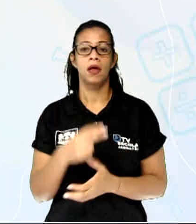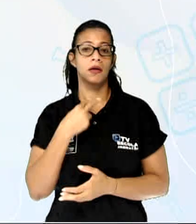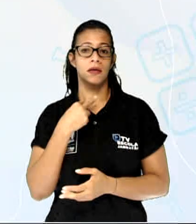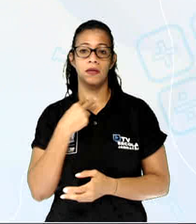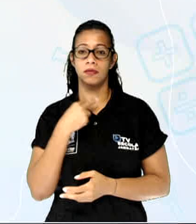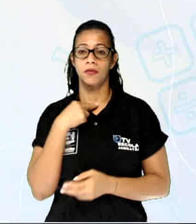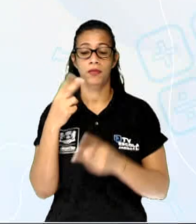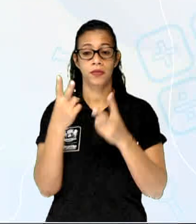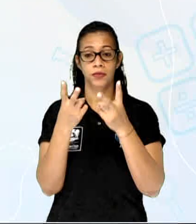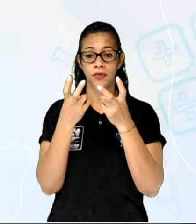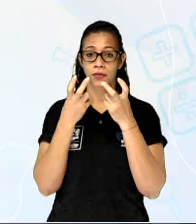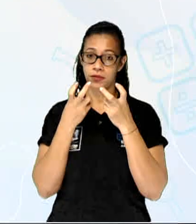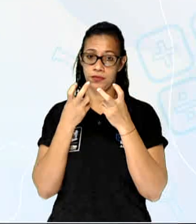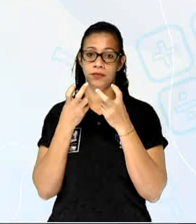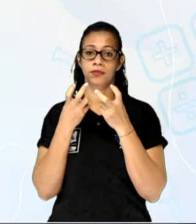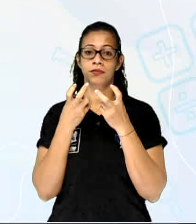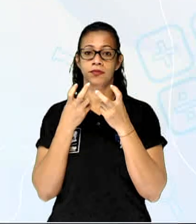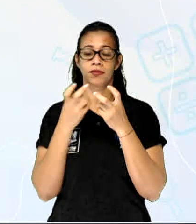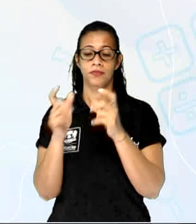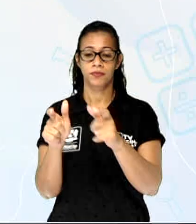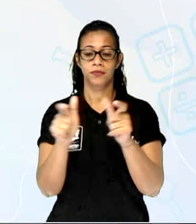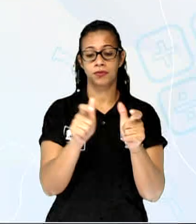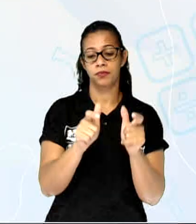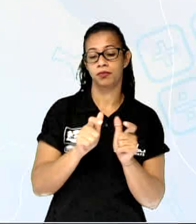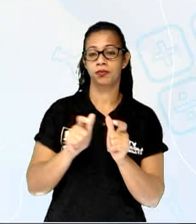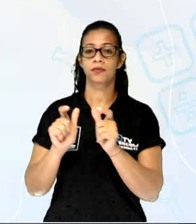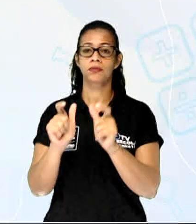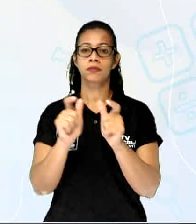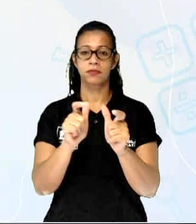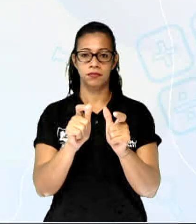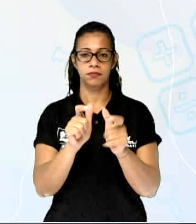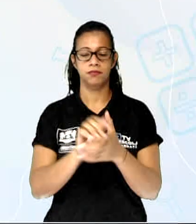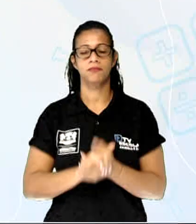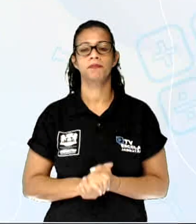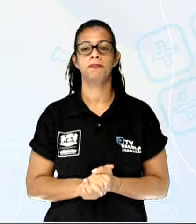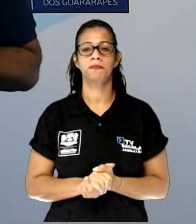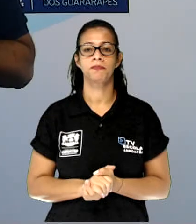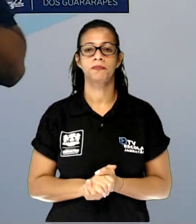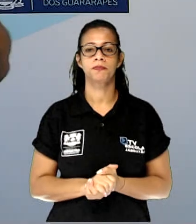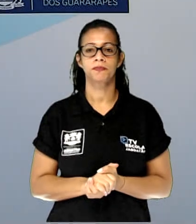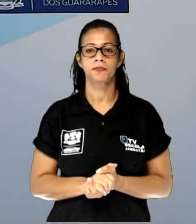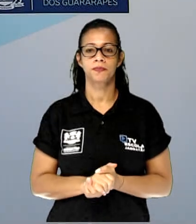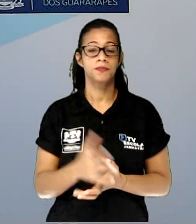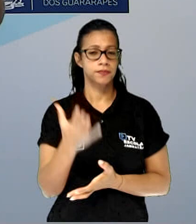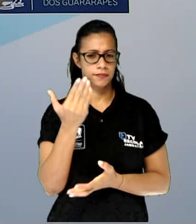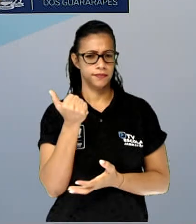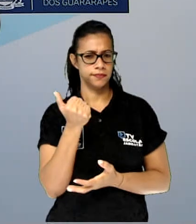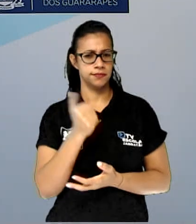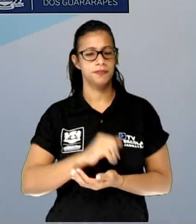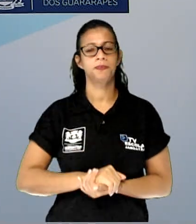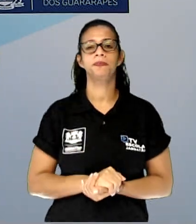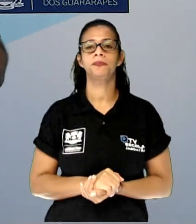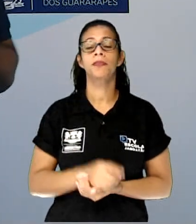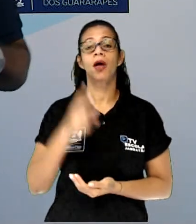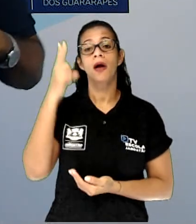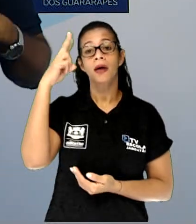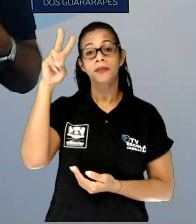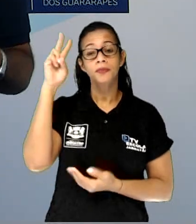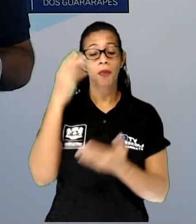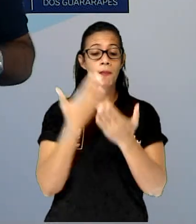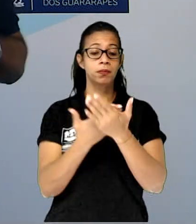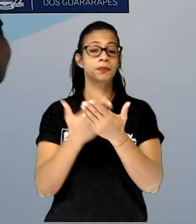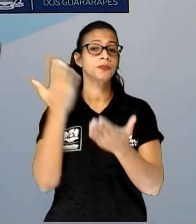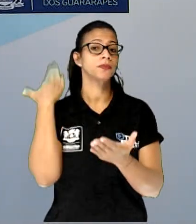da superfície como as que você viu na aula anterior. Vem aqui comigo. Lembra que na aula anterior a gente